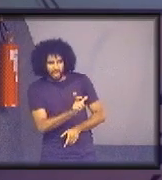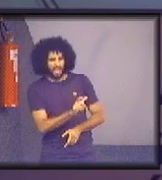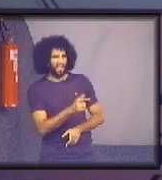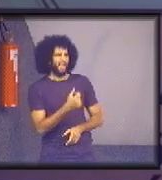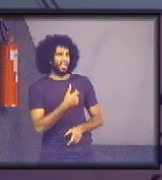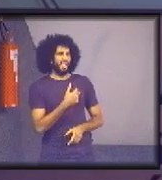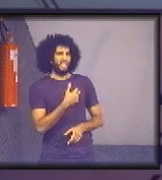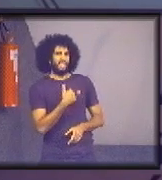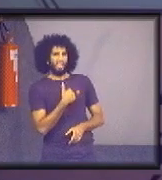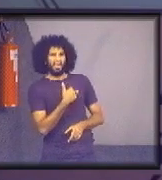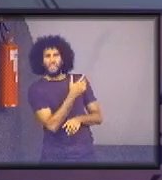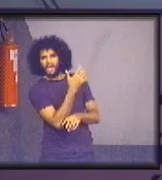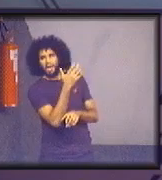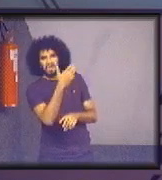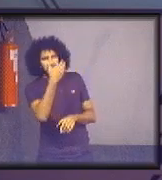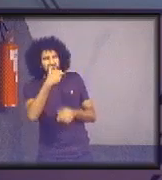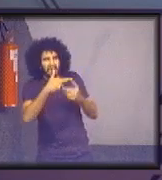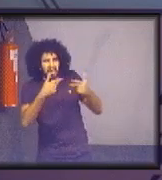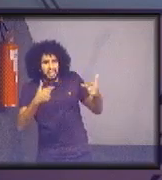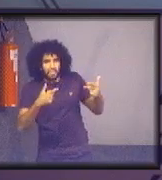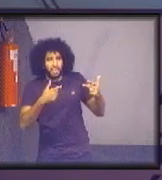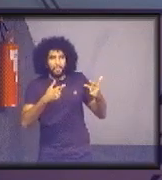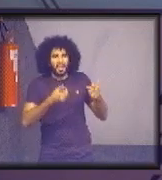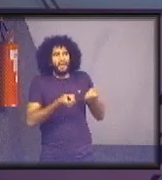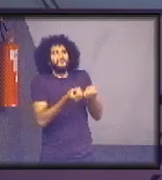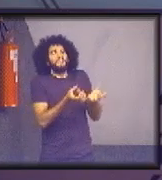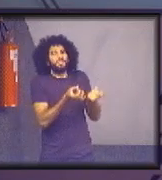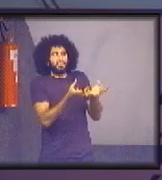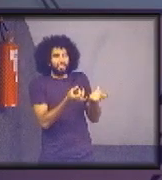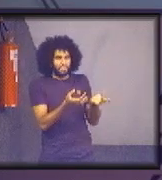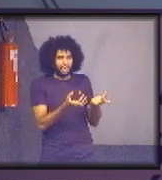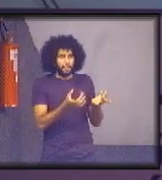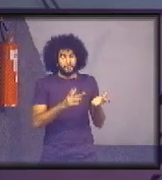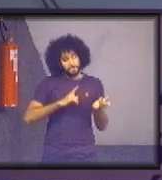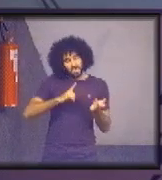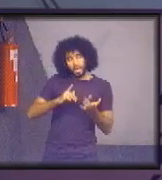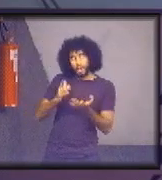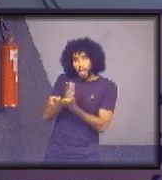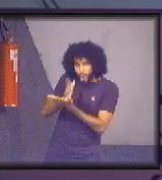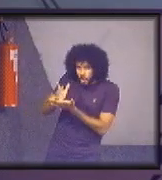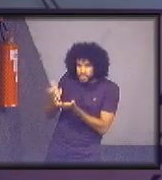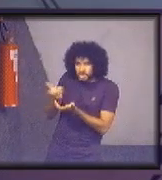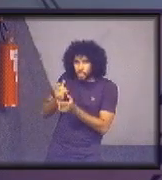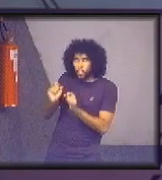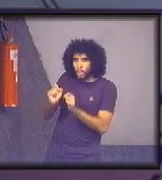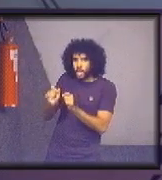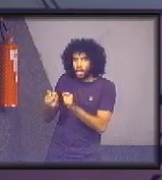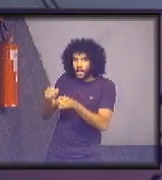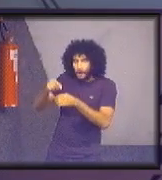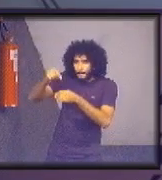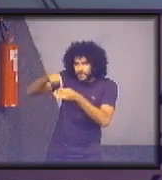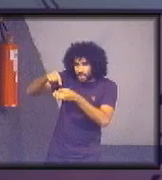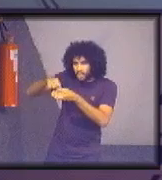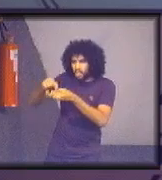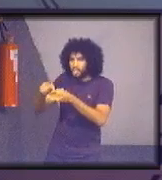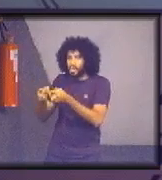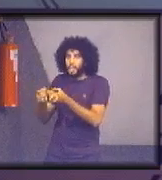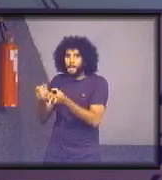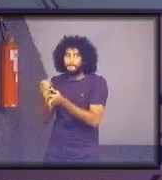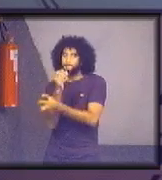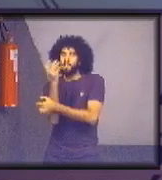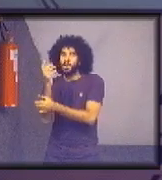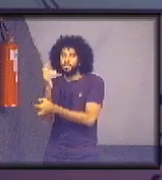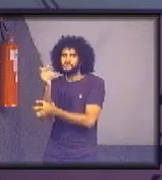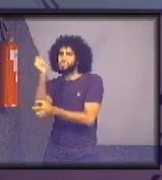de árvores frutíferas comerciais, tinha pessoas que queriam fazer plantio de exóticas trazidas de